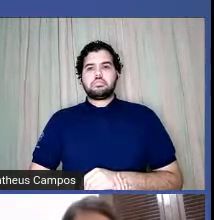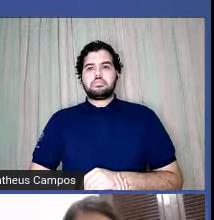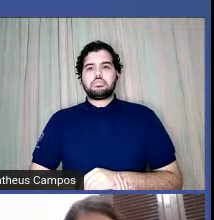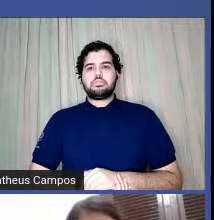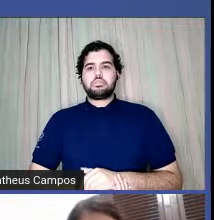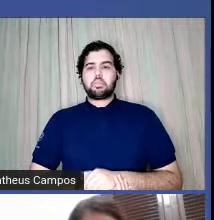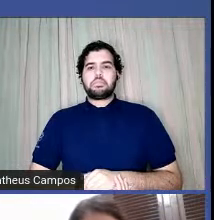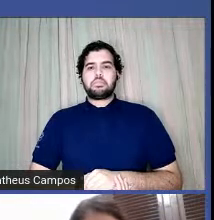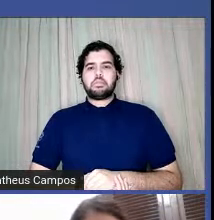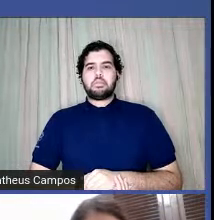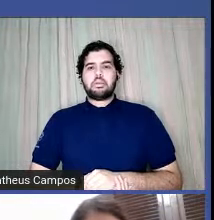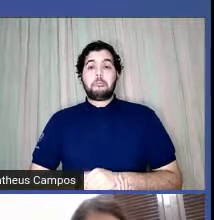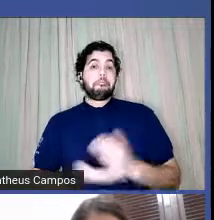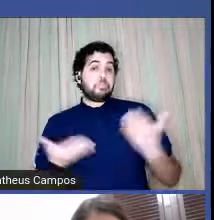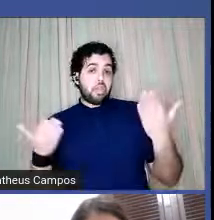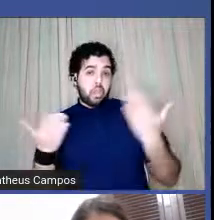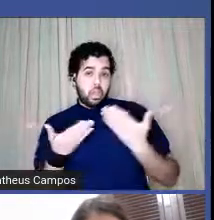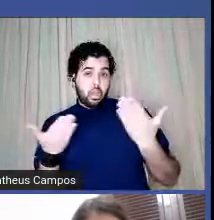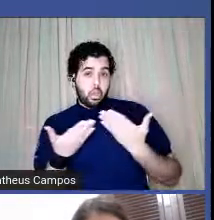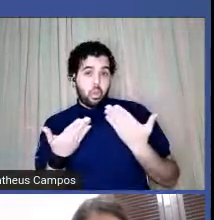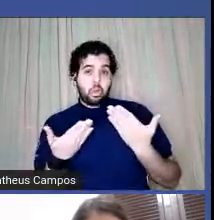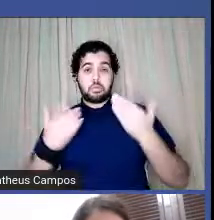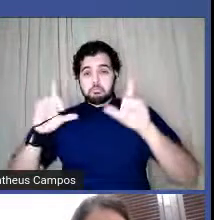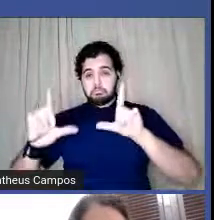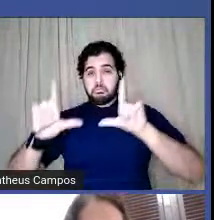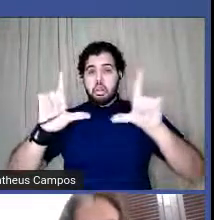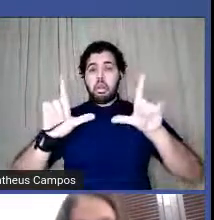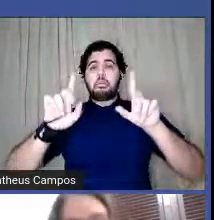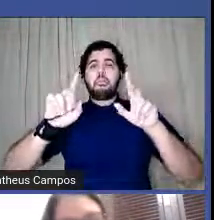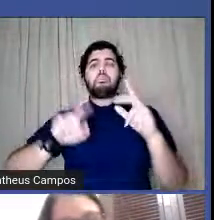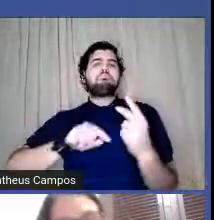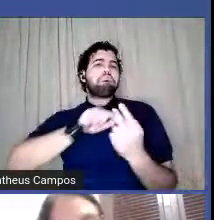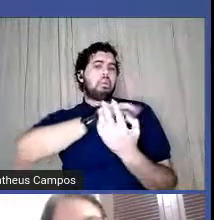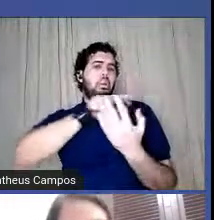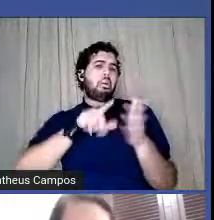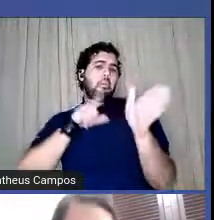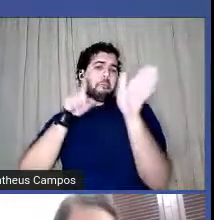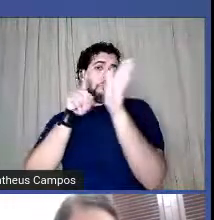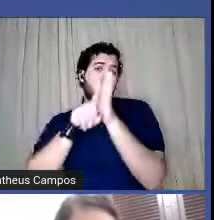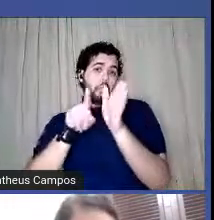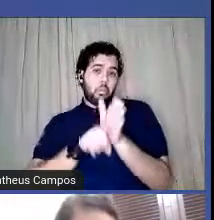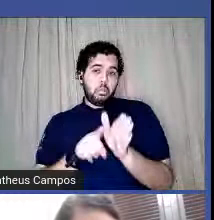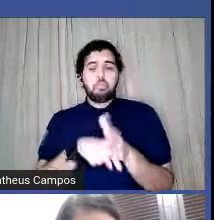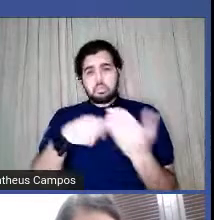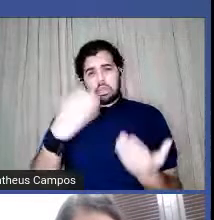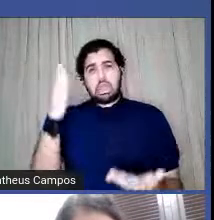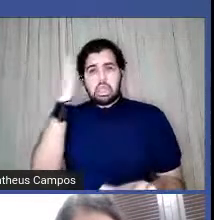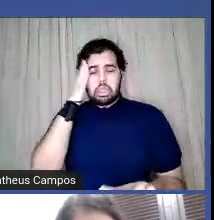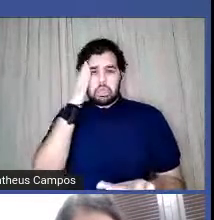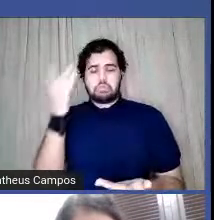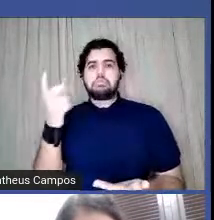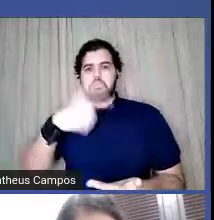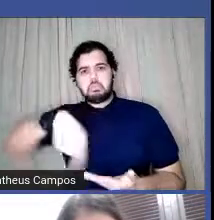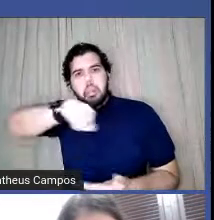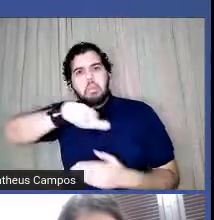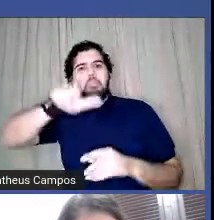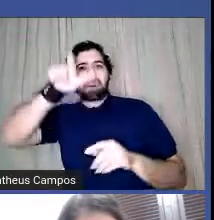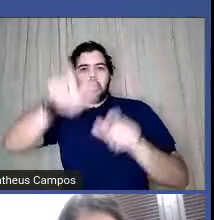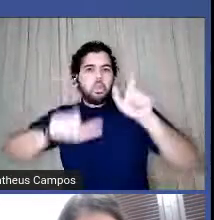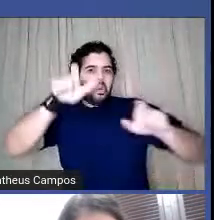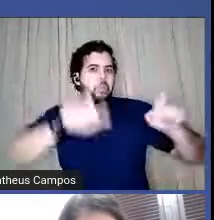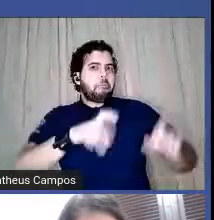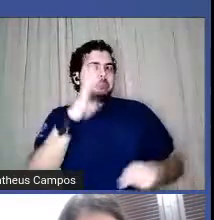e aqui a gente tem algumas perguntas para fazer a vocês. sei que tem algumas pessoas nos assistindo nesse